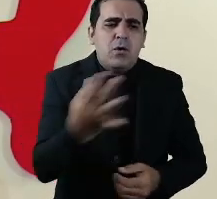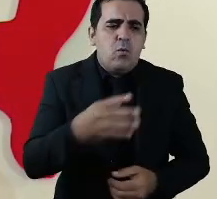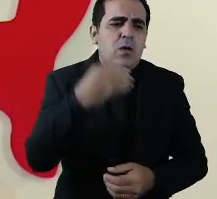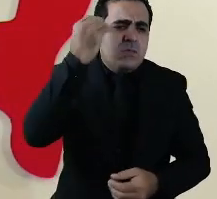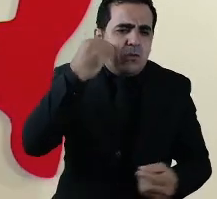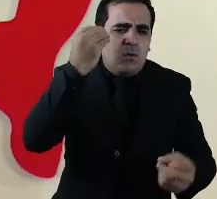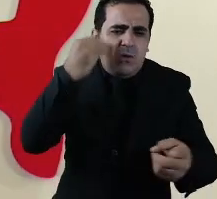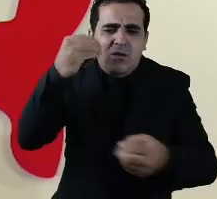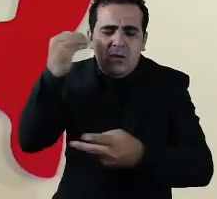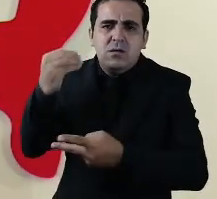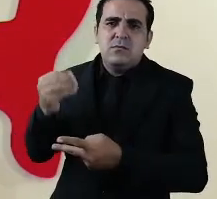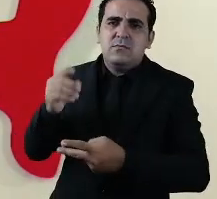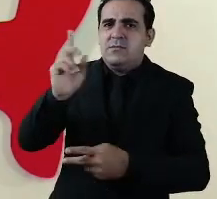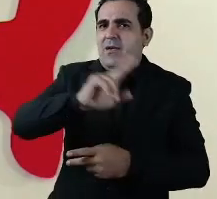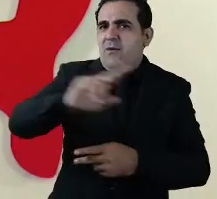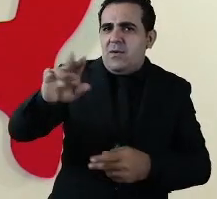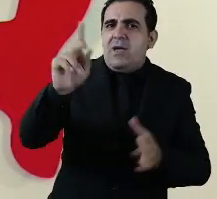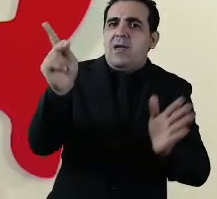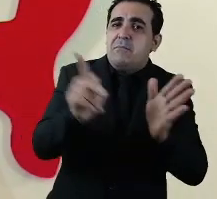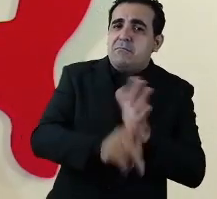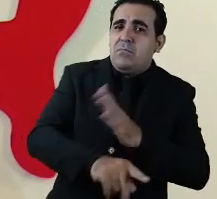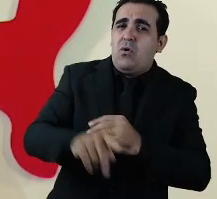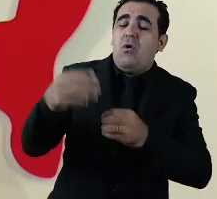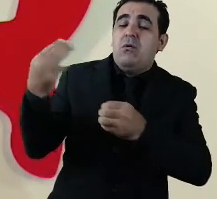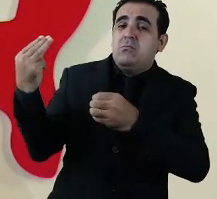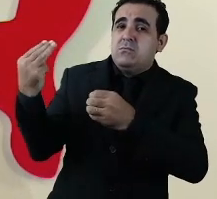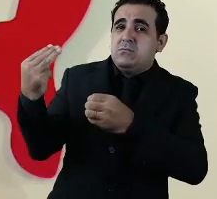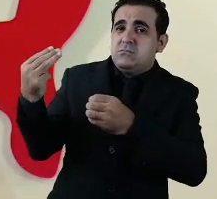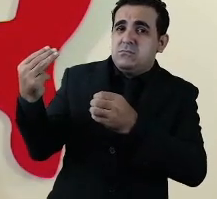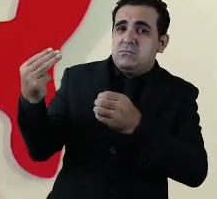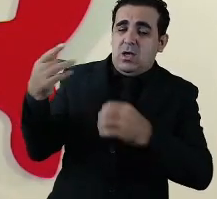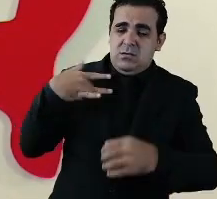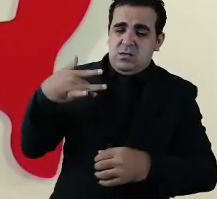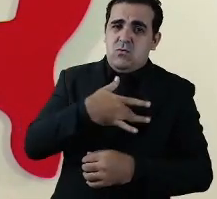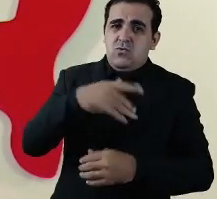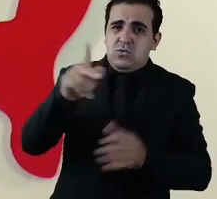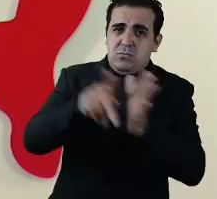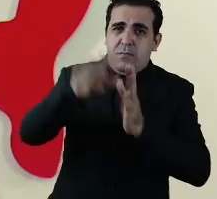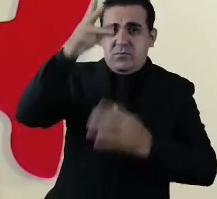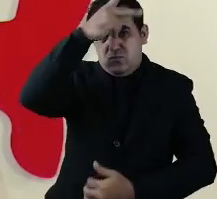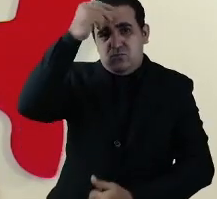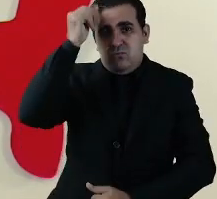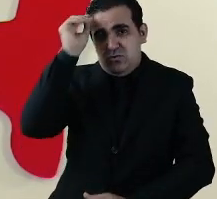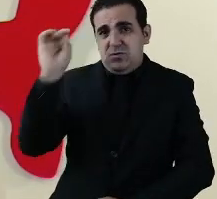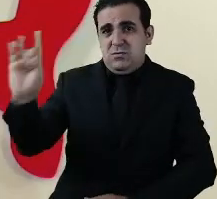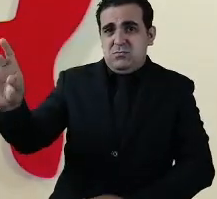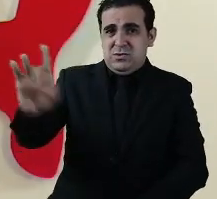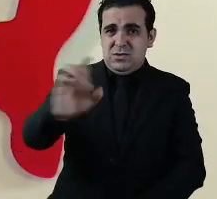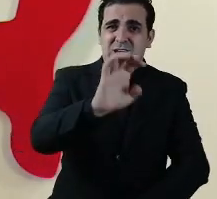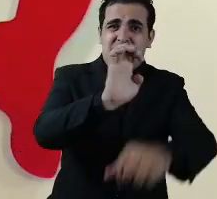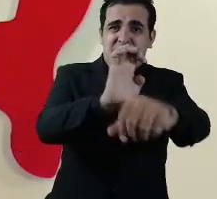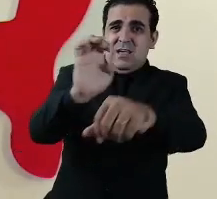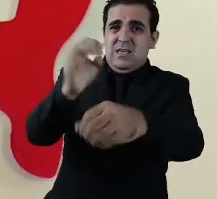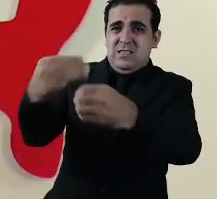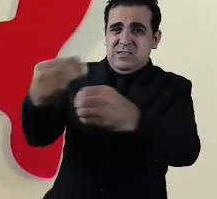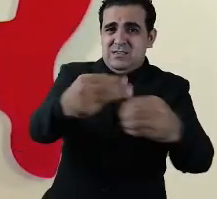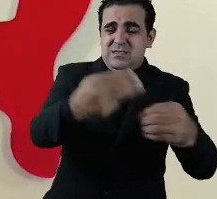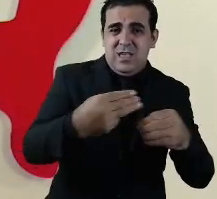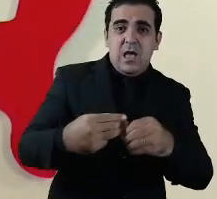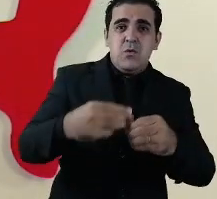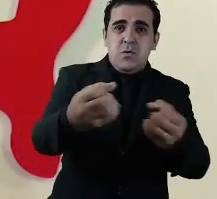faz isso é exatamente a rede municipal de cada cidade que nos informa fizemos X